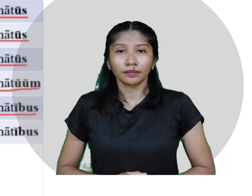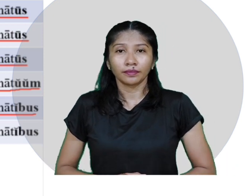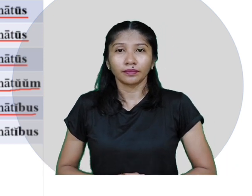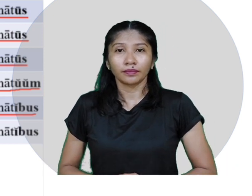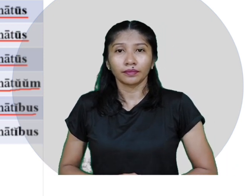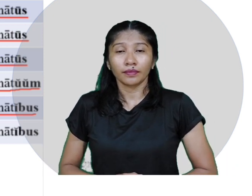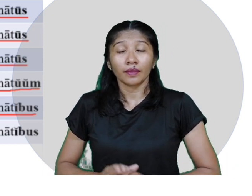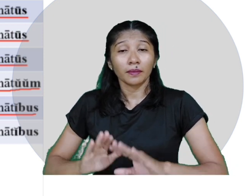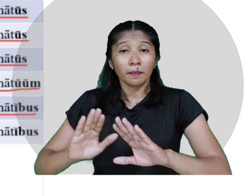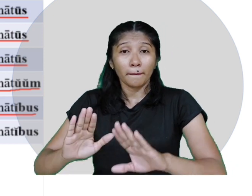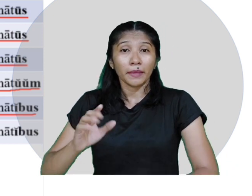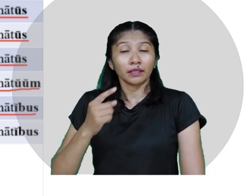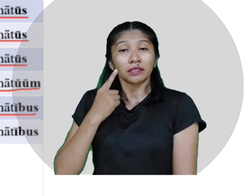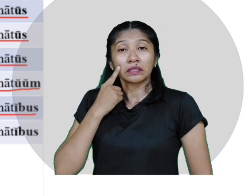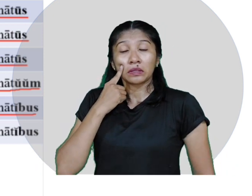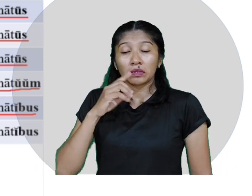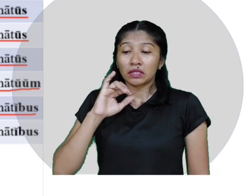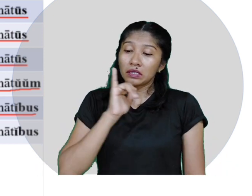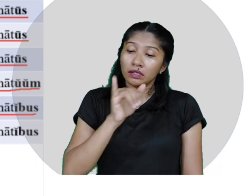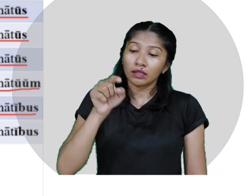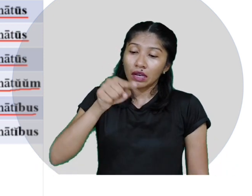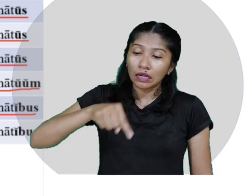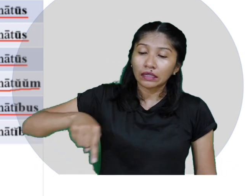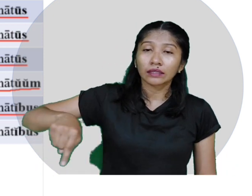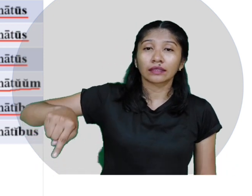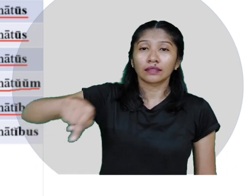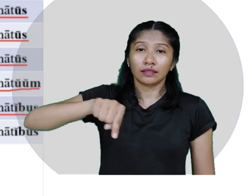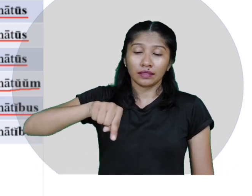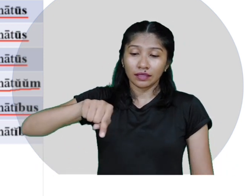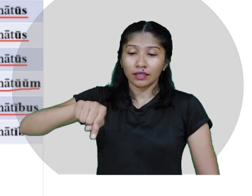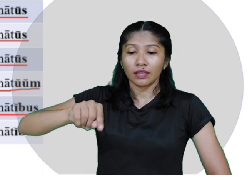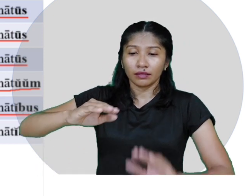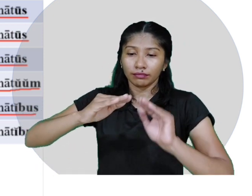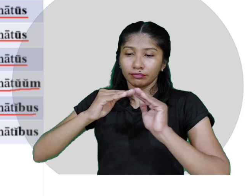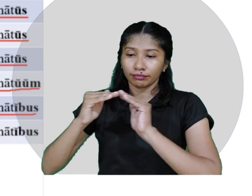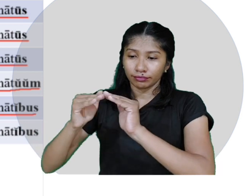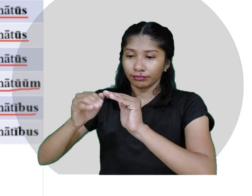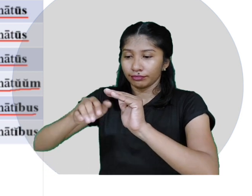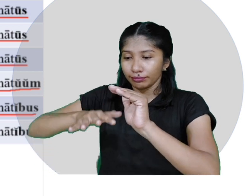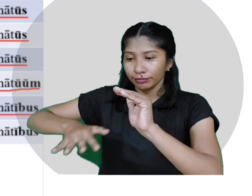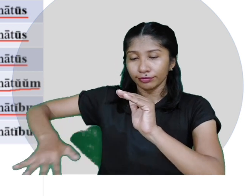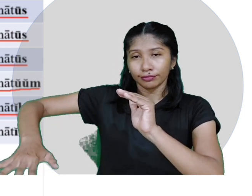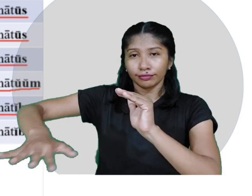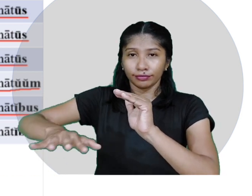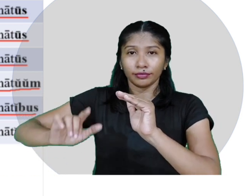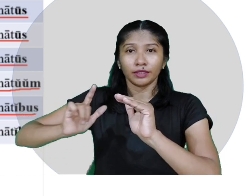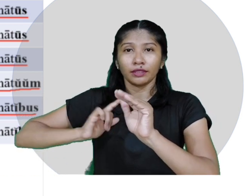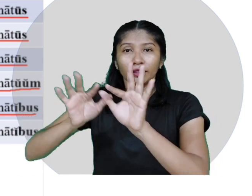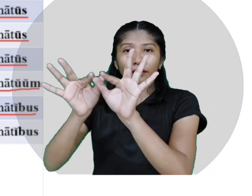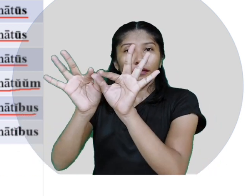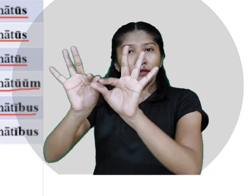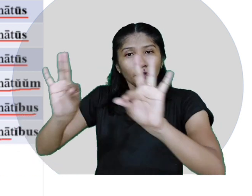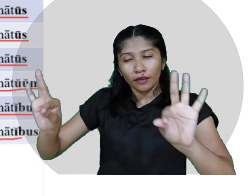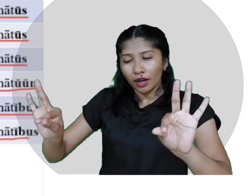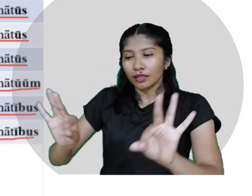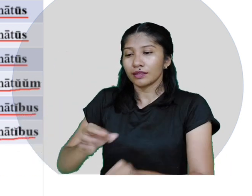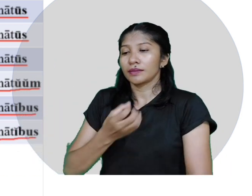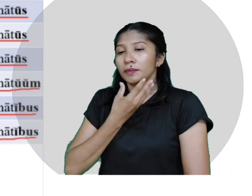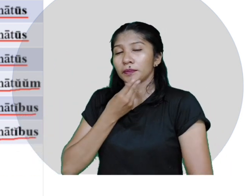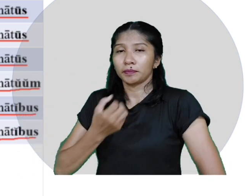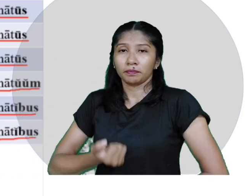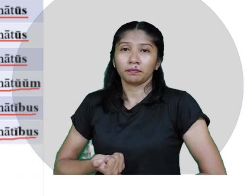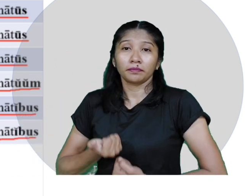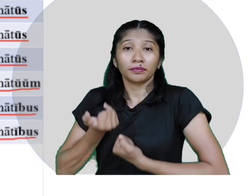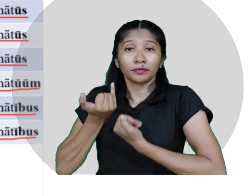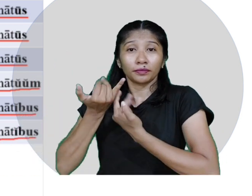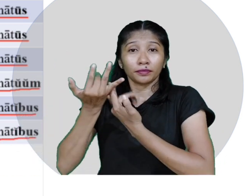os poetas estão nos senados, utilizaria a frase, poetai, insenatibus